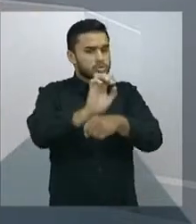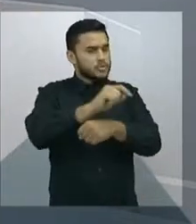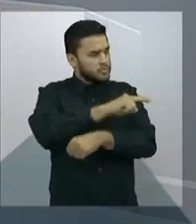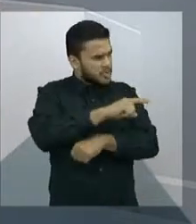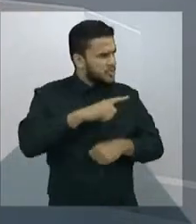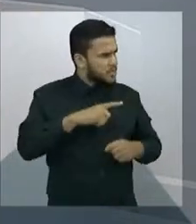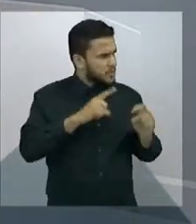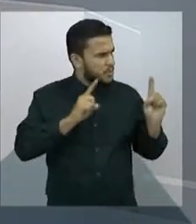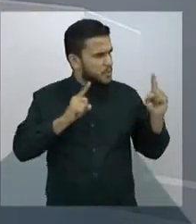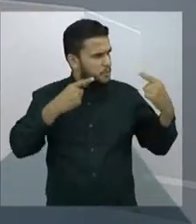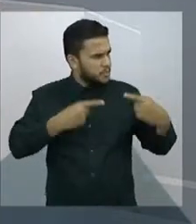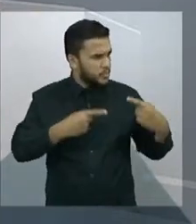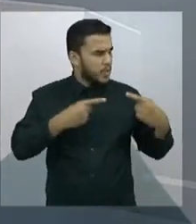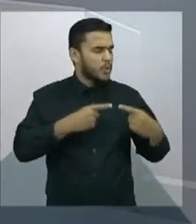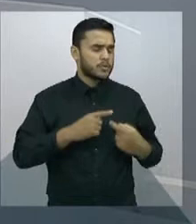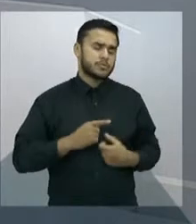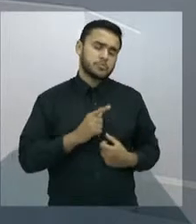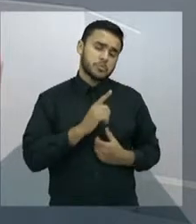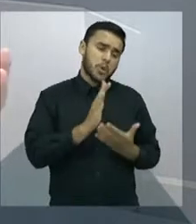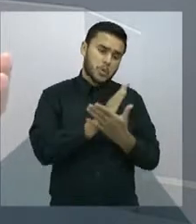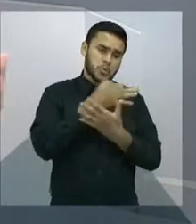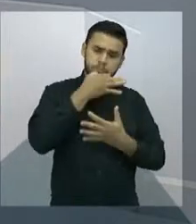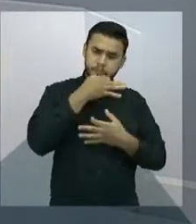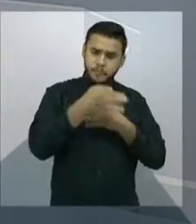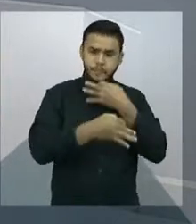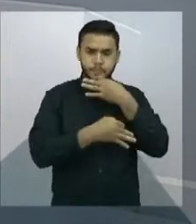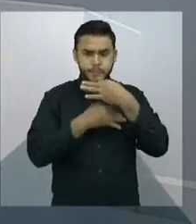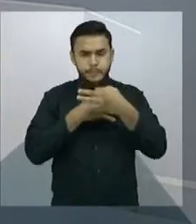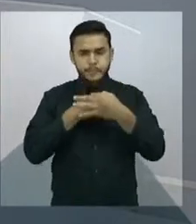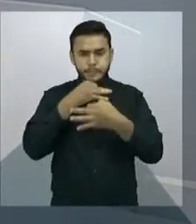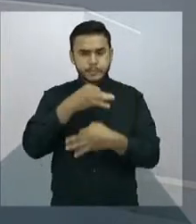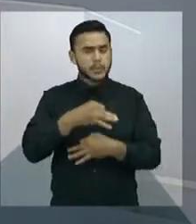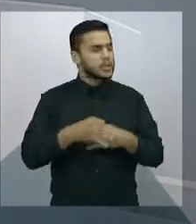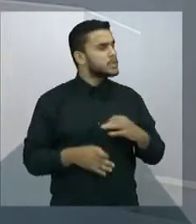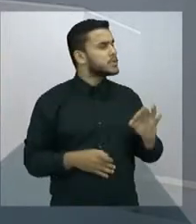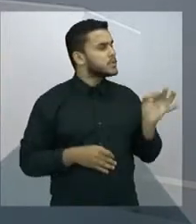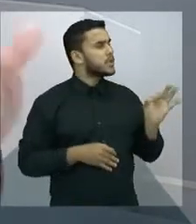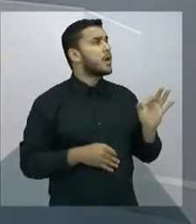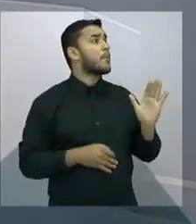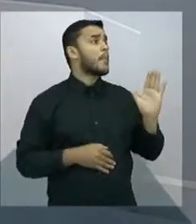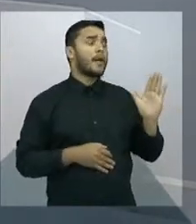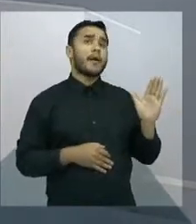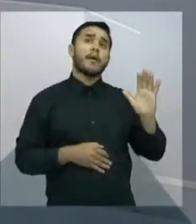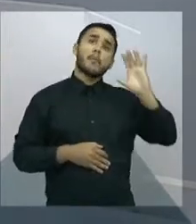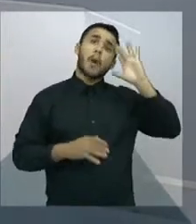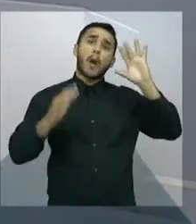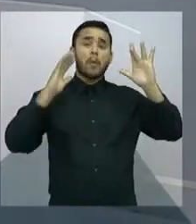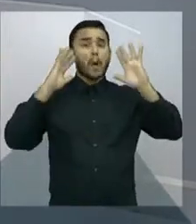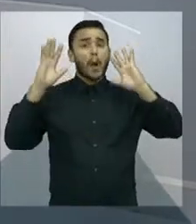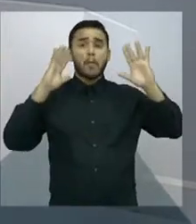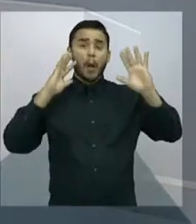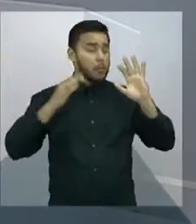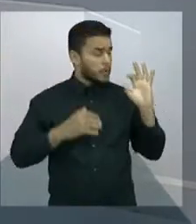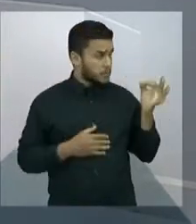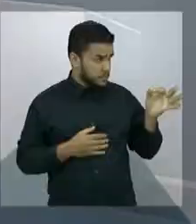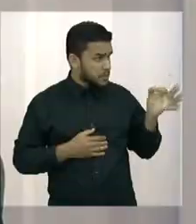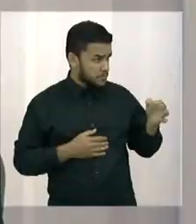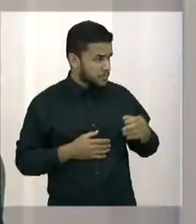oposição que às vezes faz algumas críticas reais, mas outras vezes eles fantasiam nas críticas.